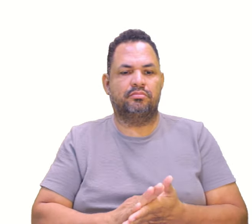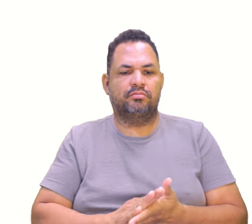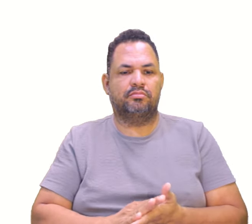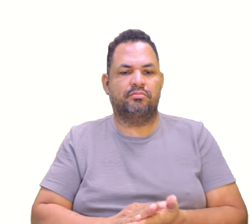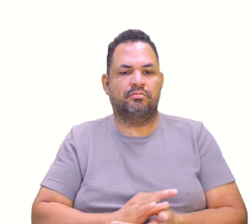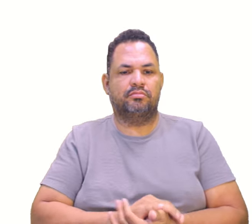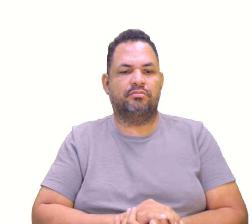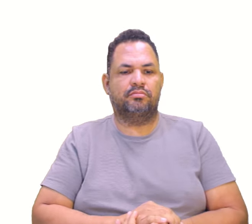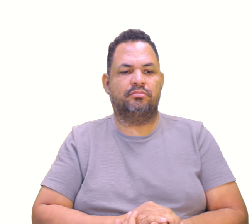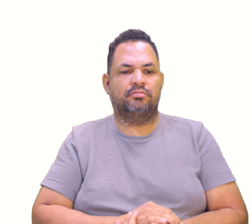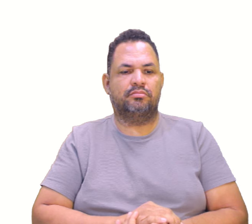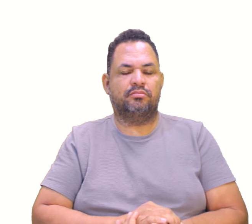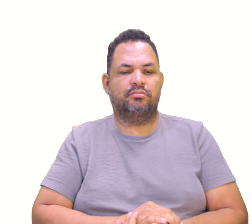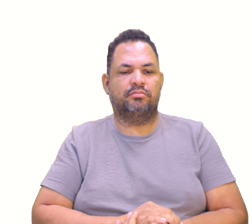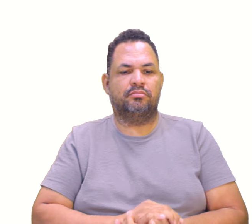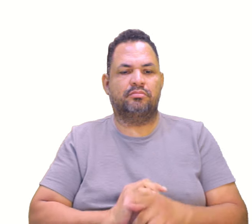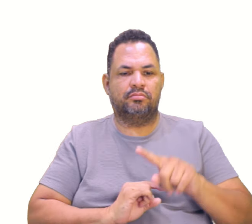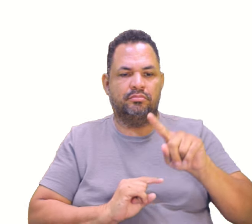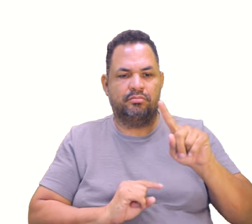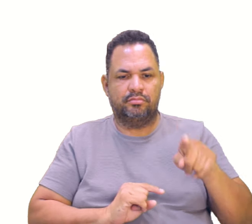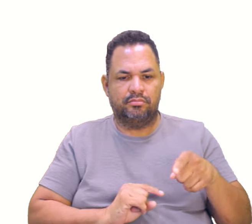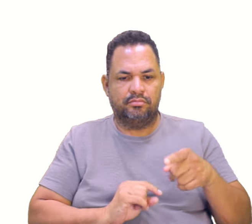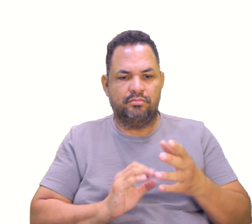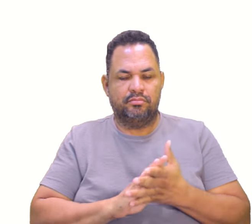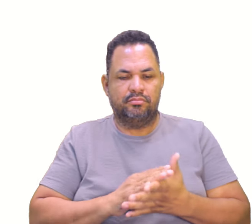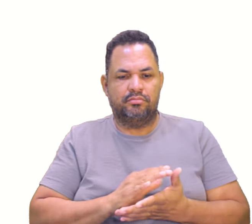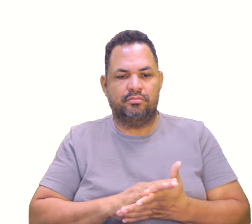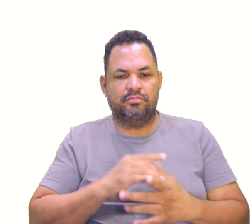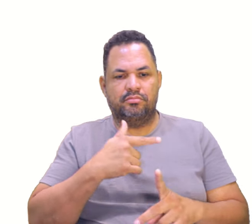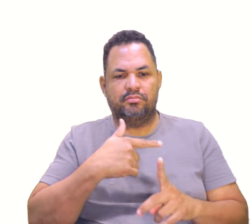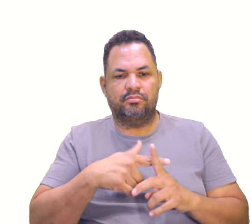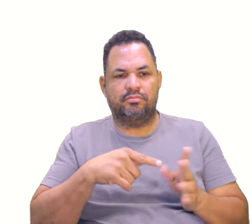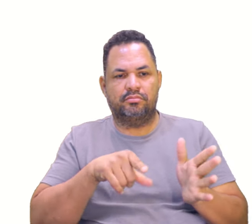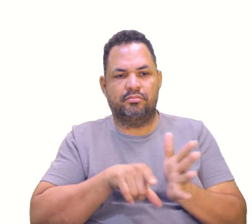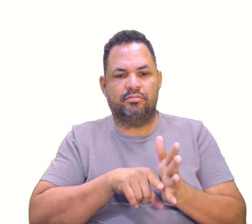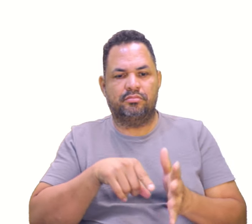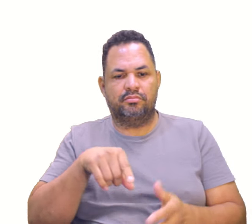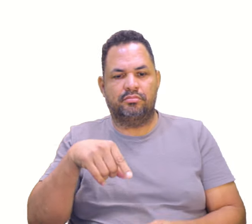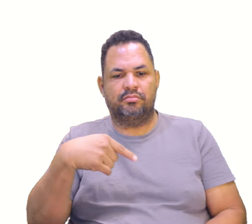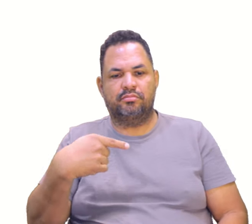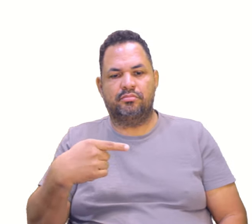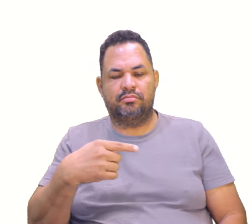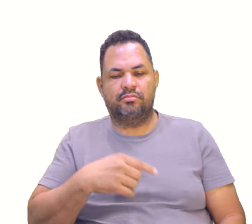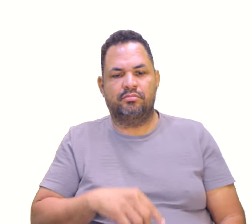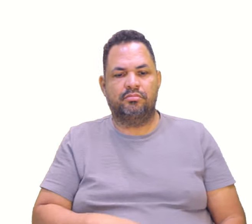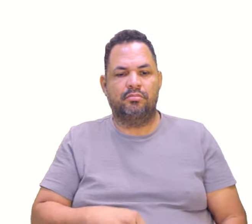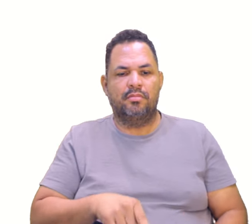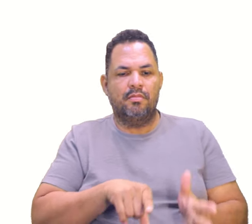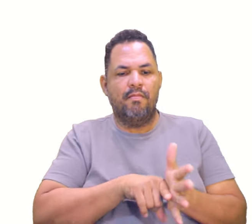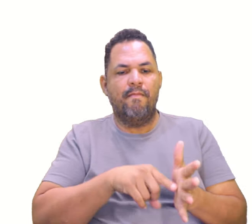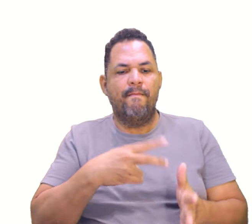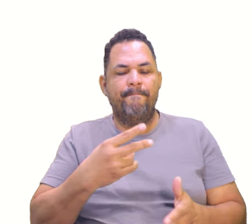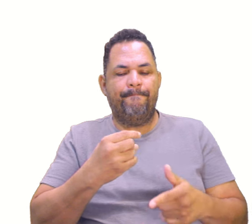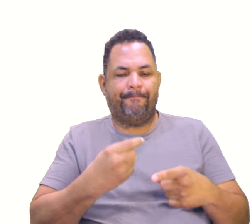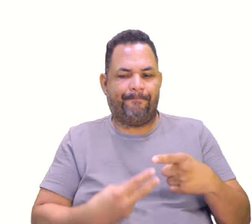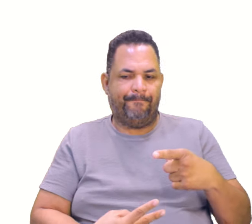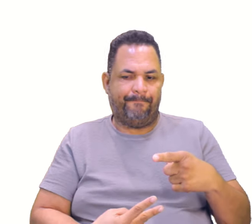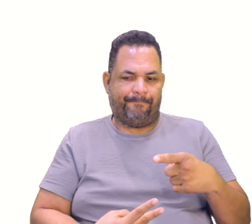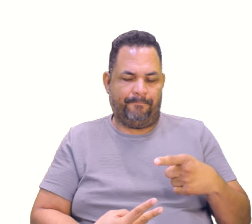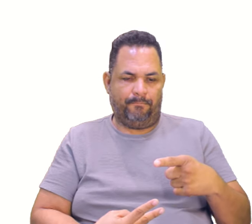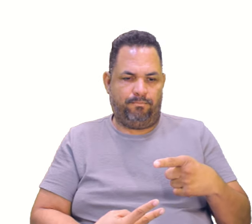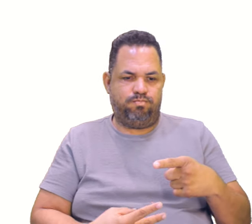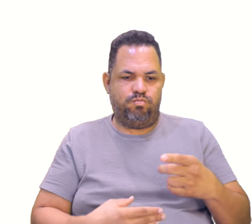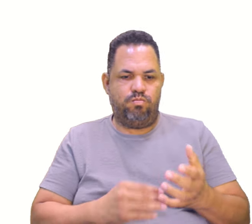coloca entre parênteses, para não dar erro. Vamos lá, mais com menos. Menos. Menos. Menos 2 sobre 2.